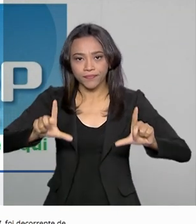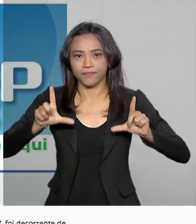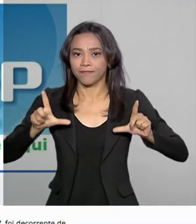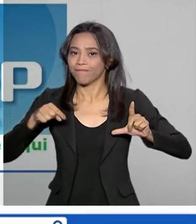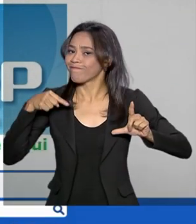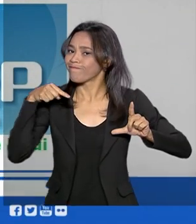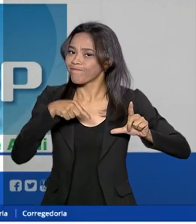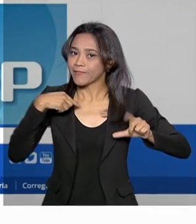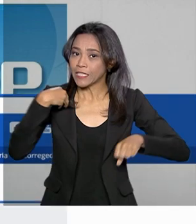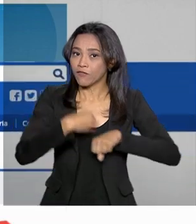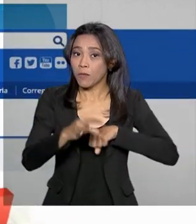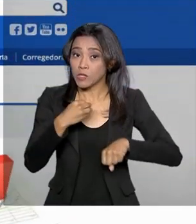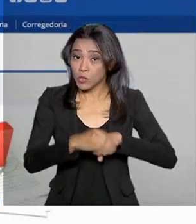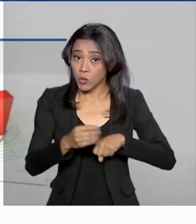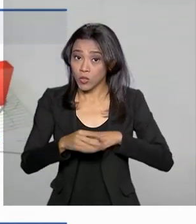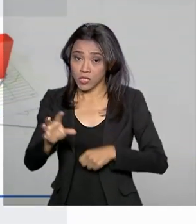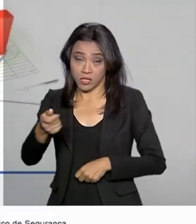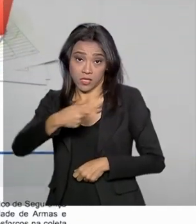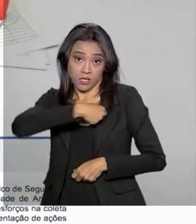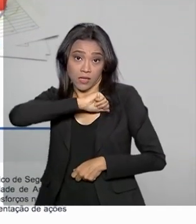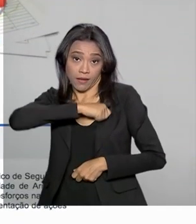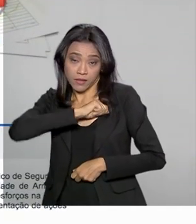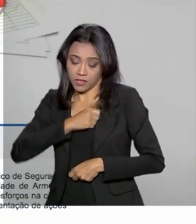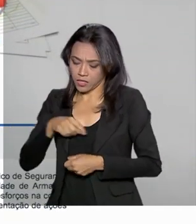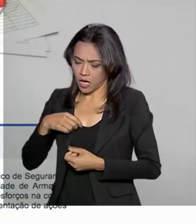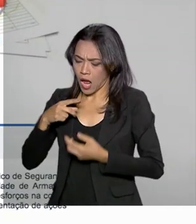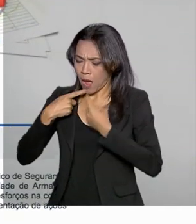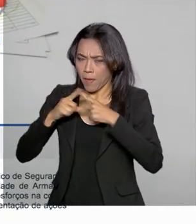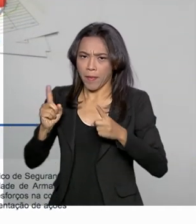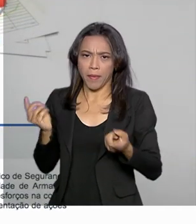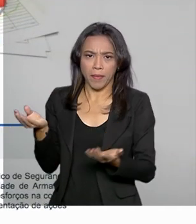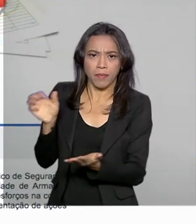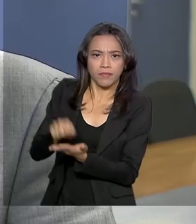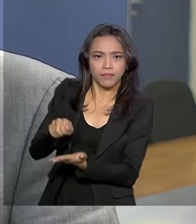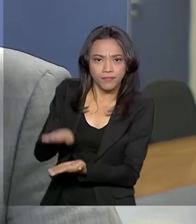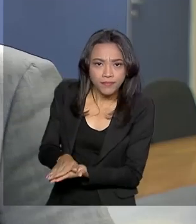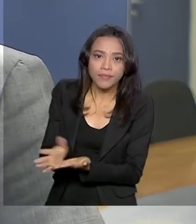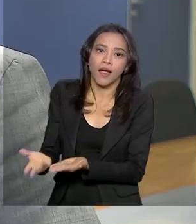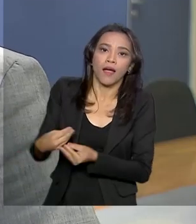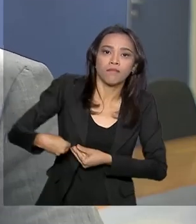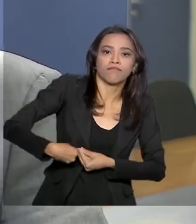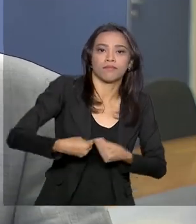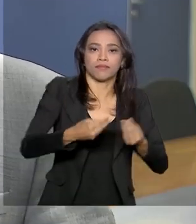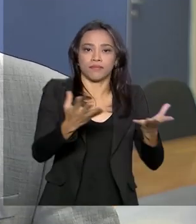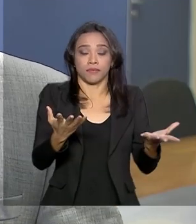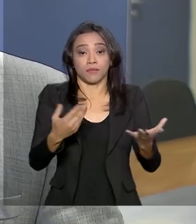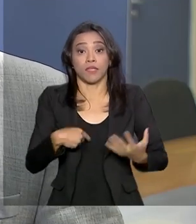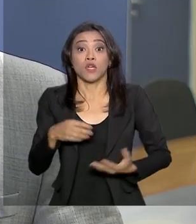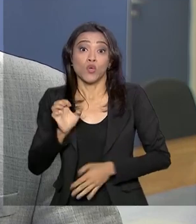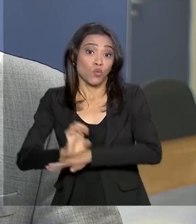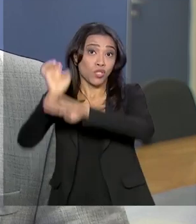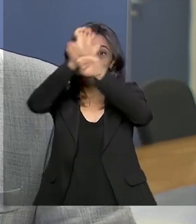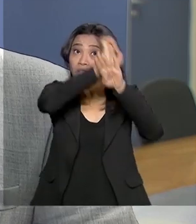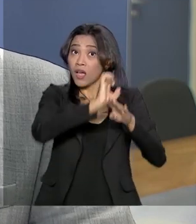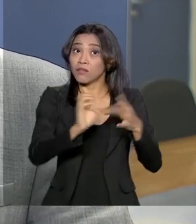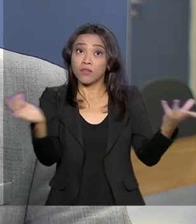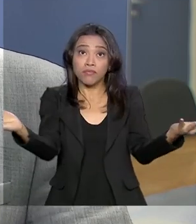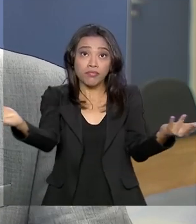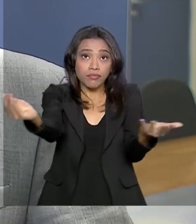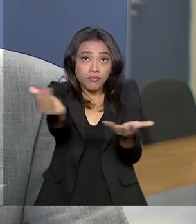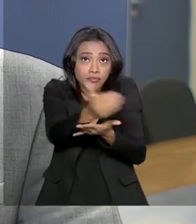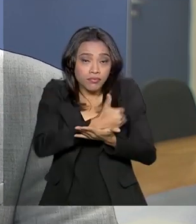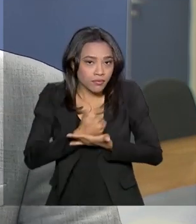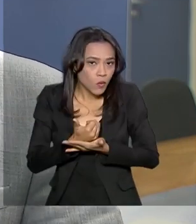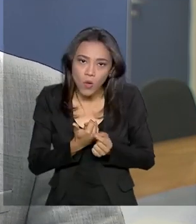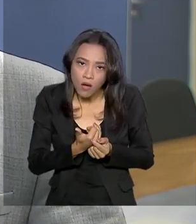base nos boletins de ocorrência dos estados e do Distrito Federal. O estado que não entrega não receberá recursos. Então nós temos